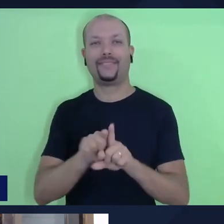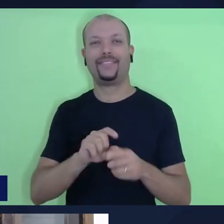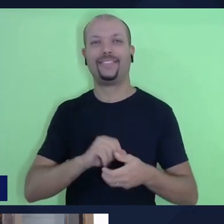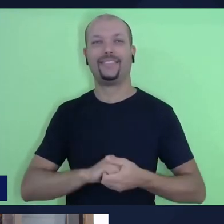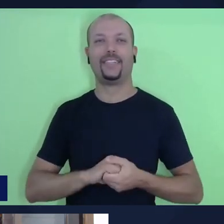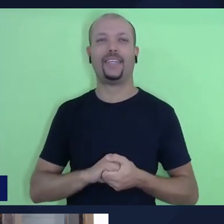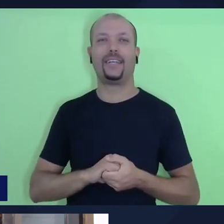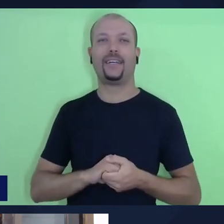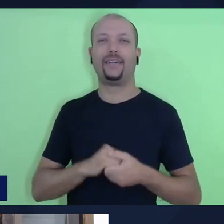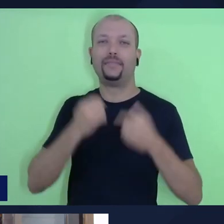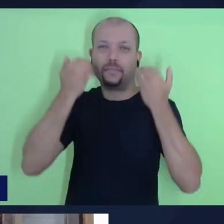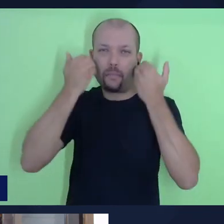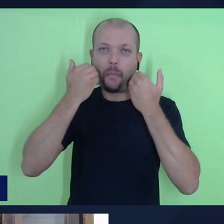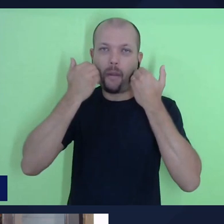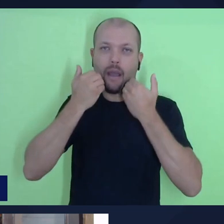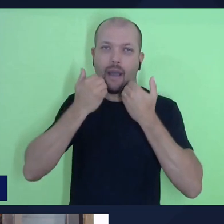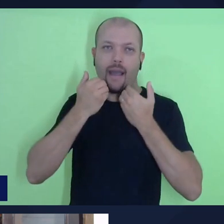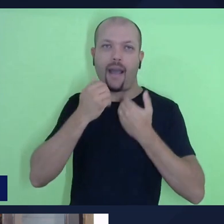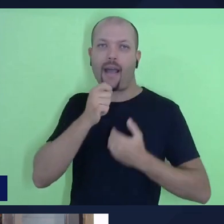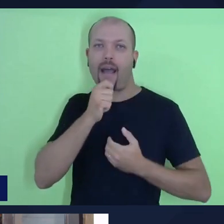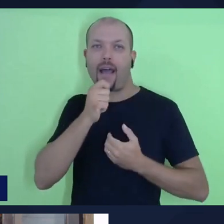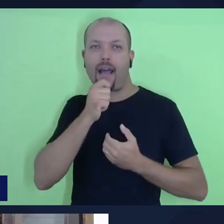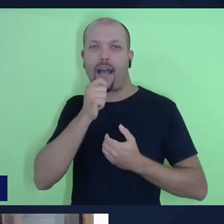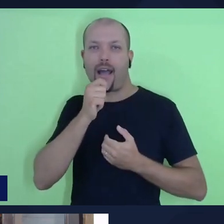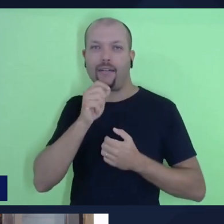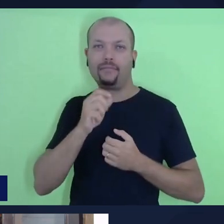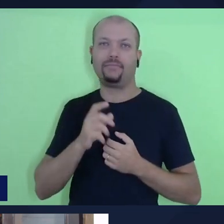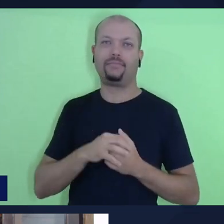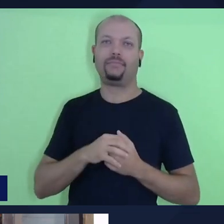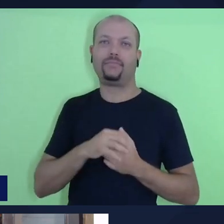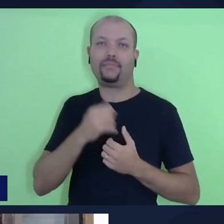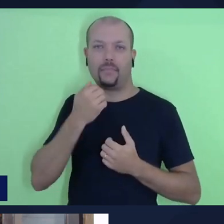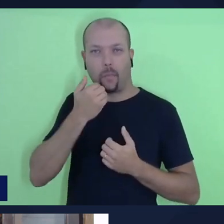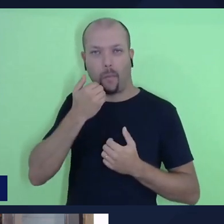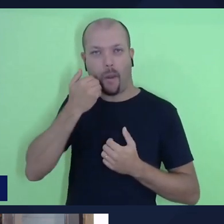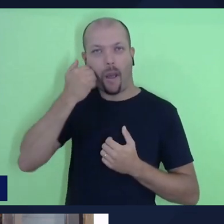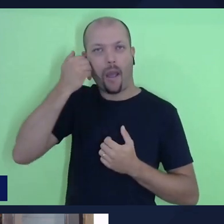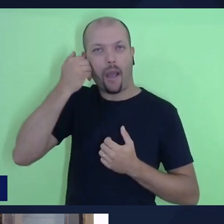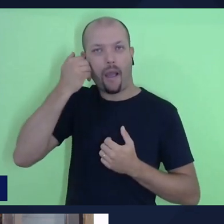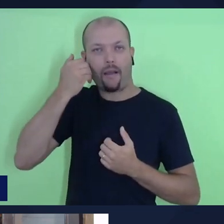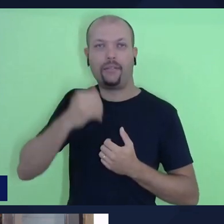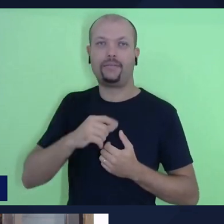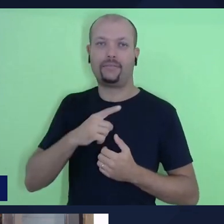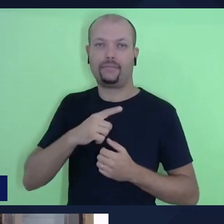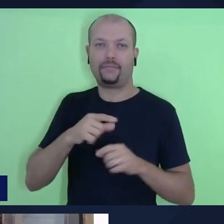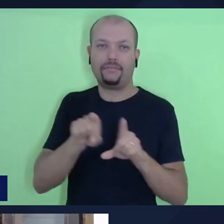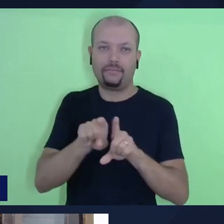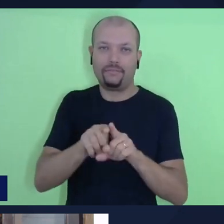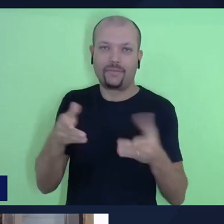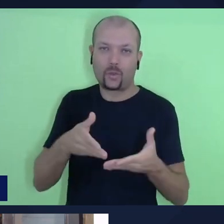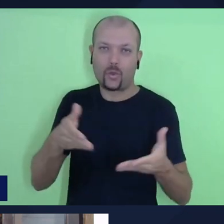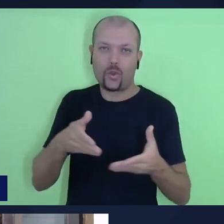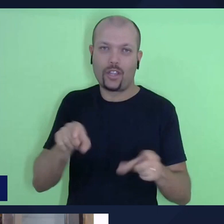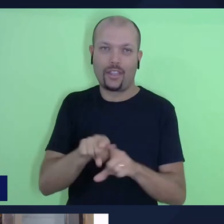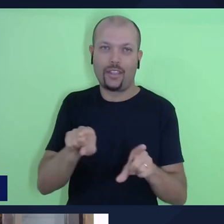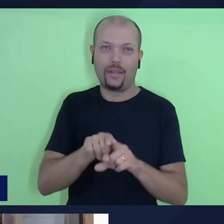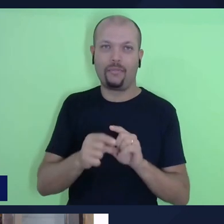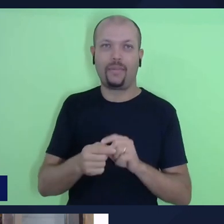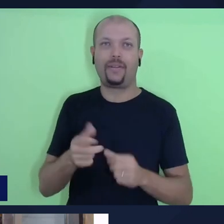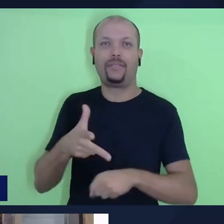barba, né, a vista aqui, uma barba baixa, mas a barba vista aqui também, nesse momento, pra essa gravação.